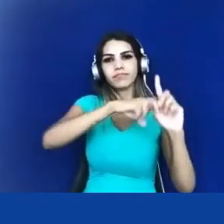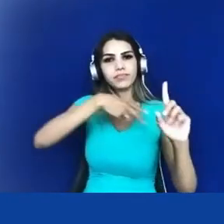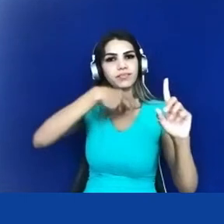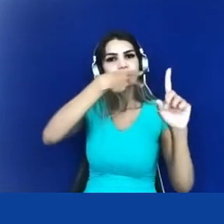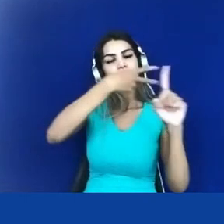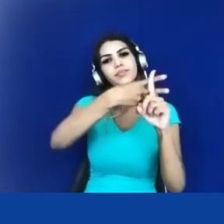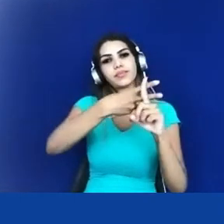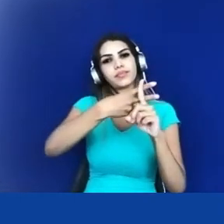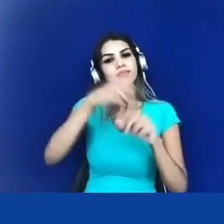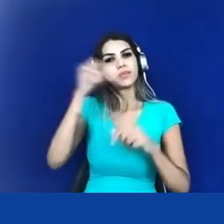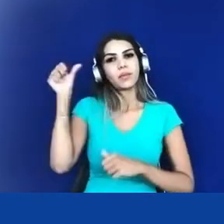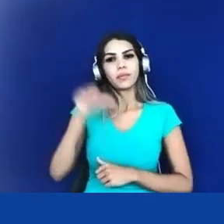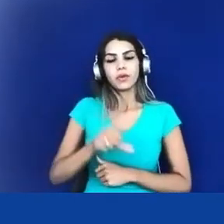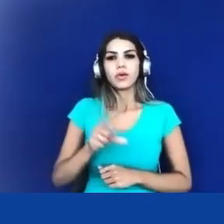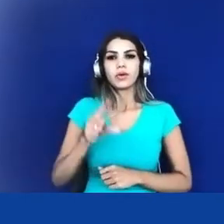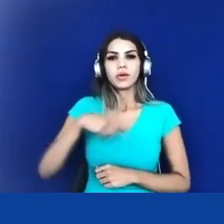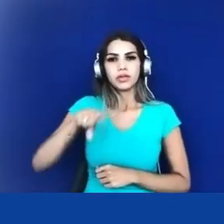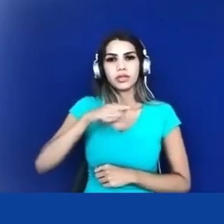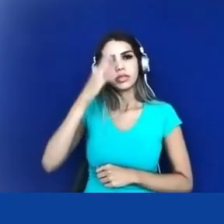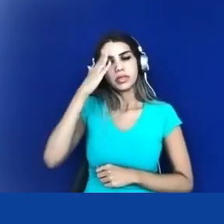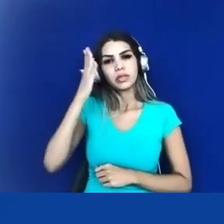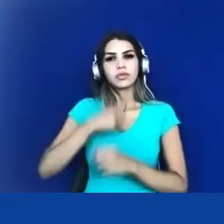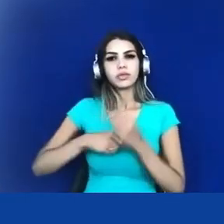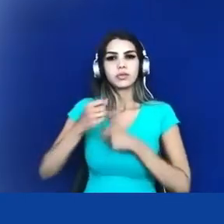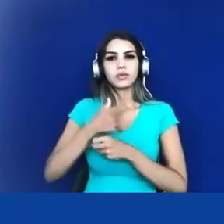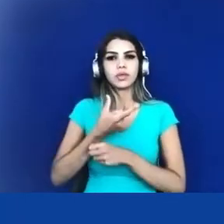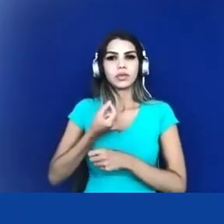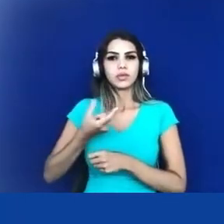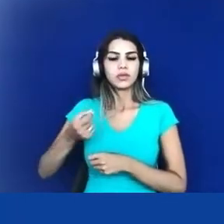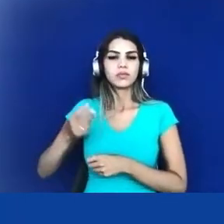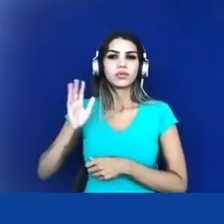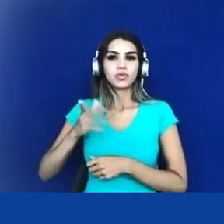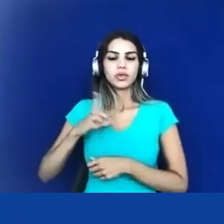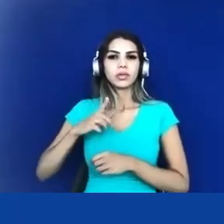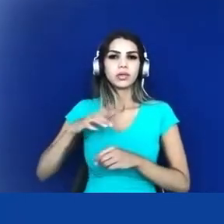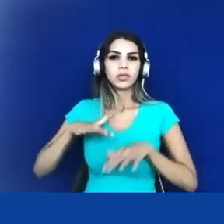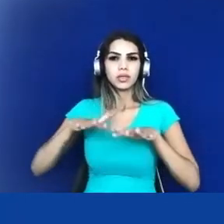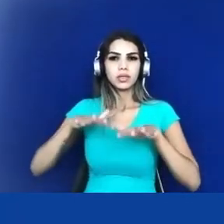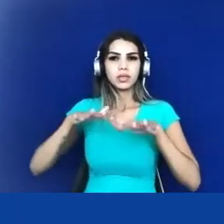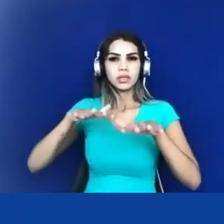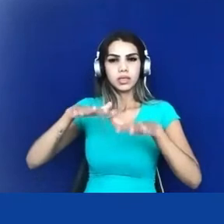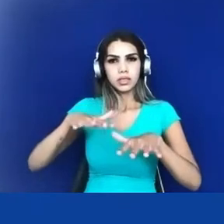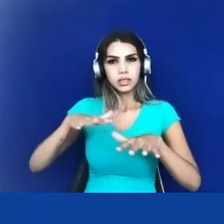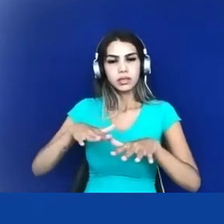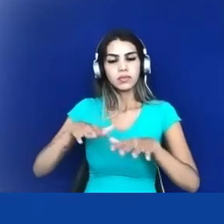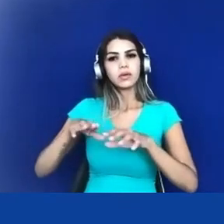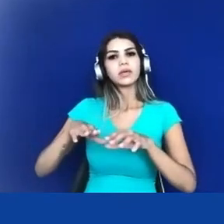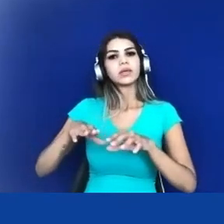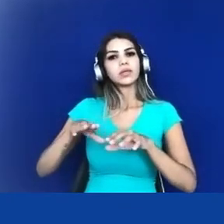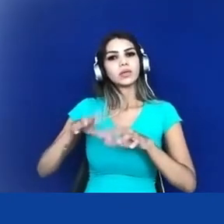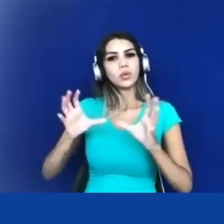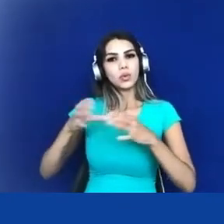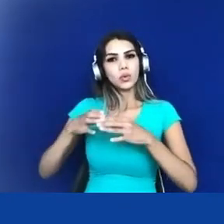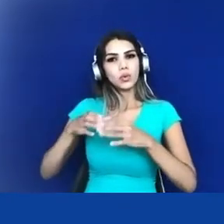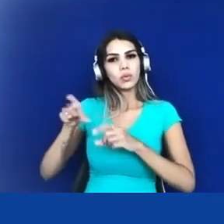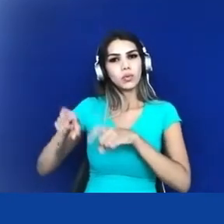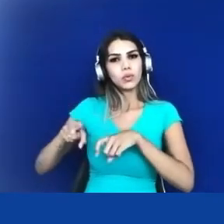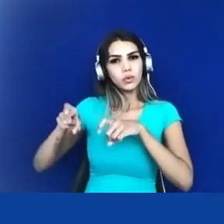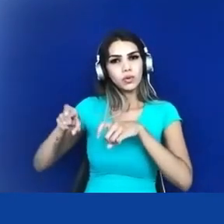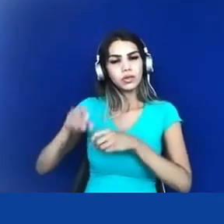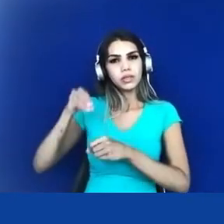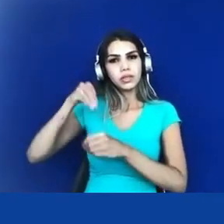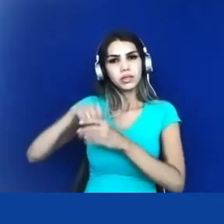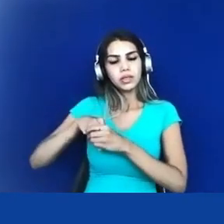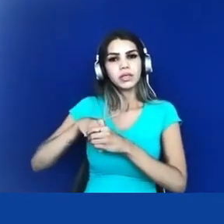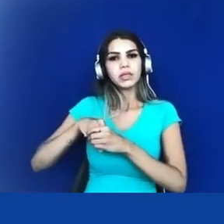desde os anos dois mil esse grande movimento da bancada ruralista no congresso nacional junto com a bancada